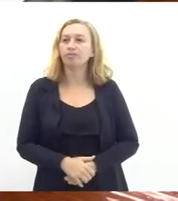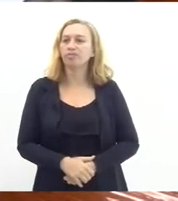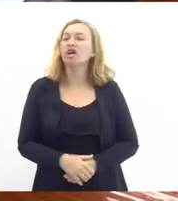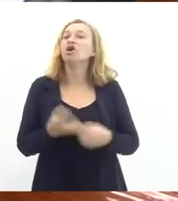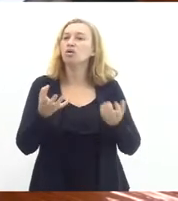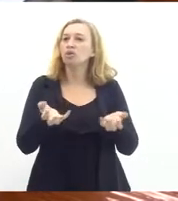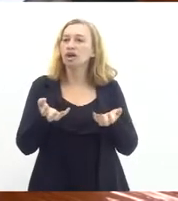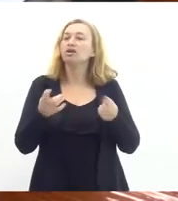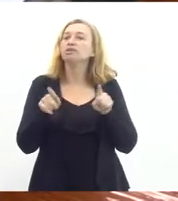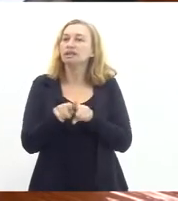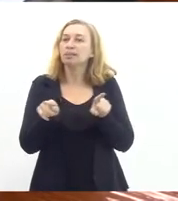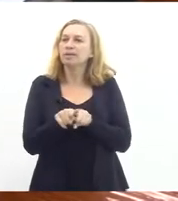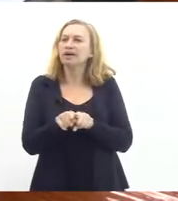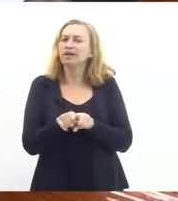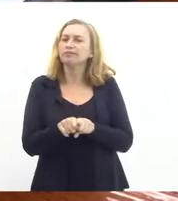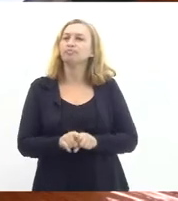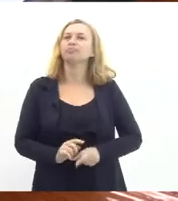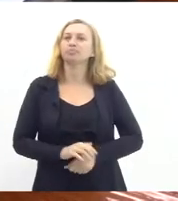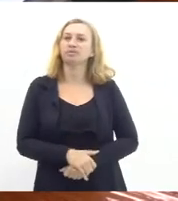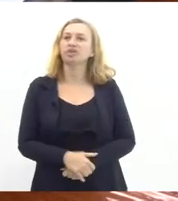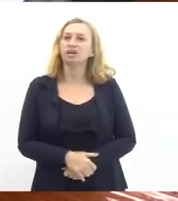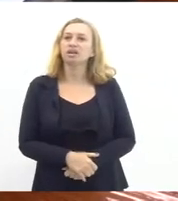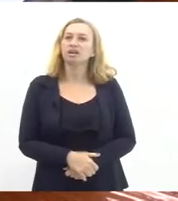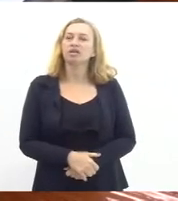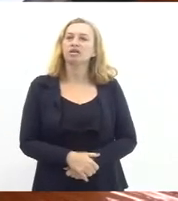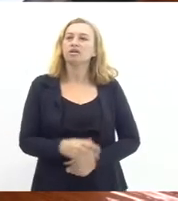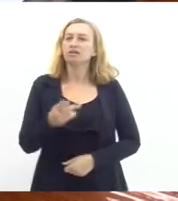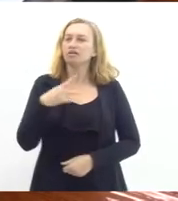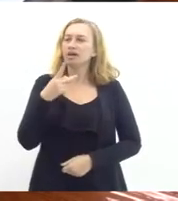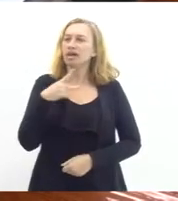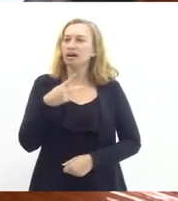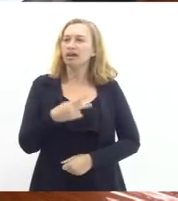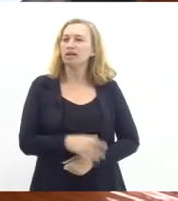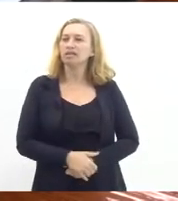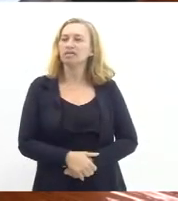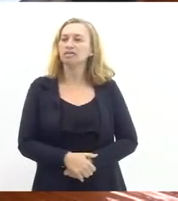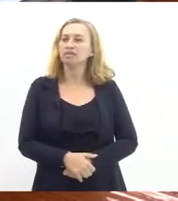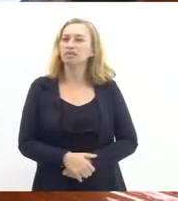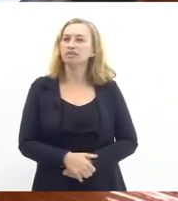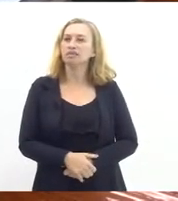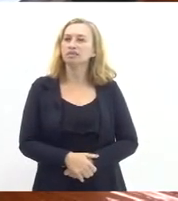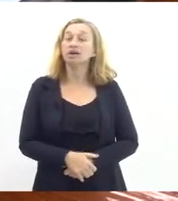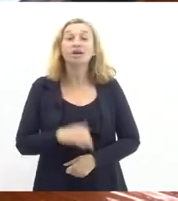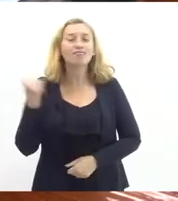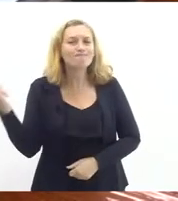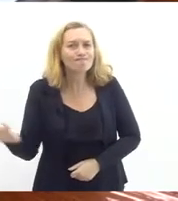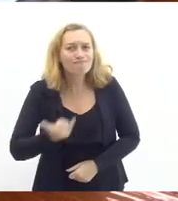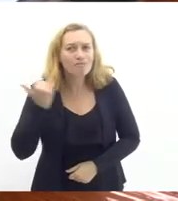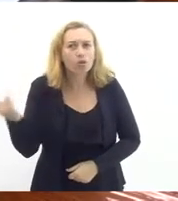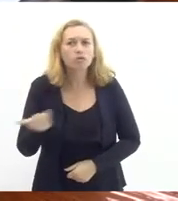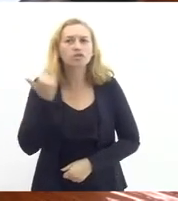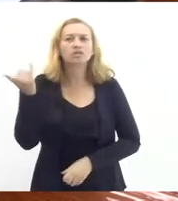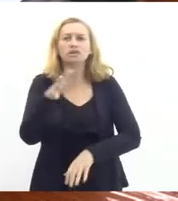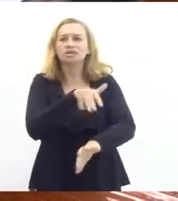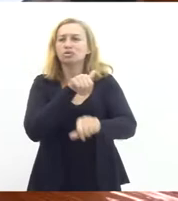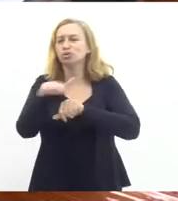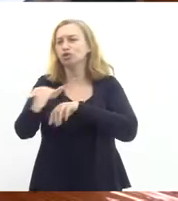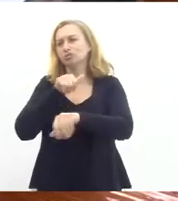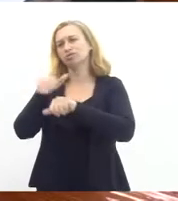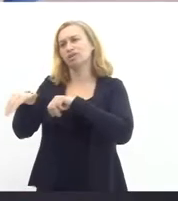eu quero também começar destacando a importância da convocação